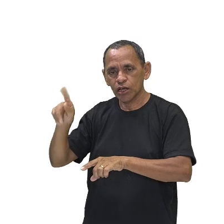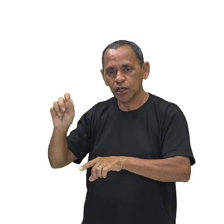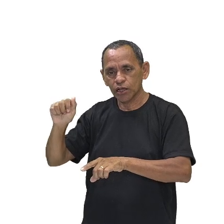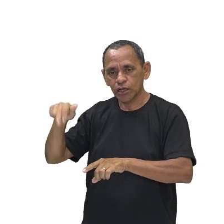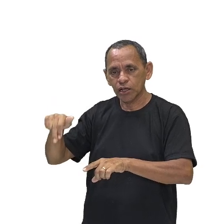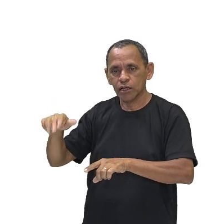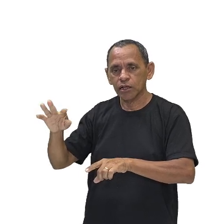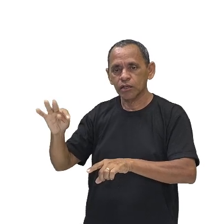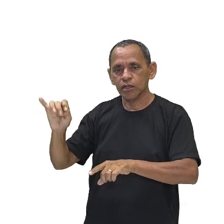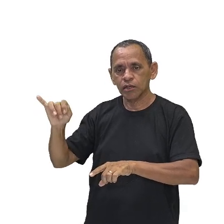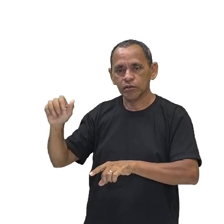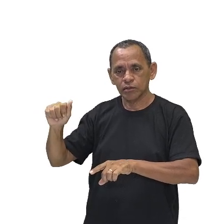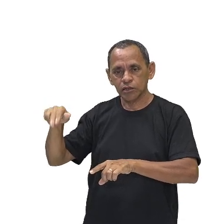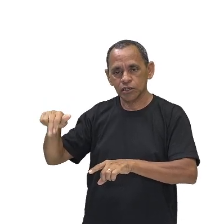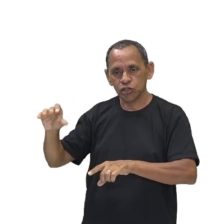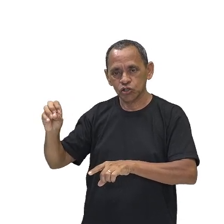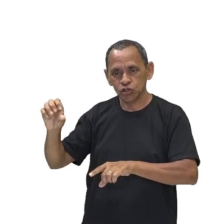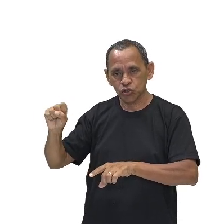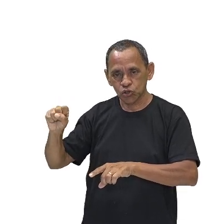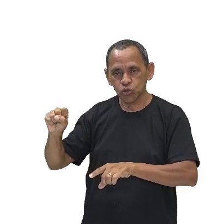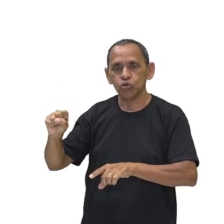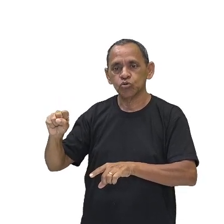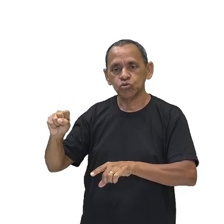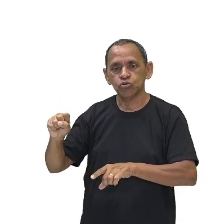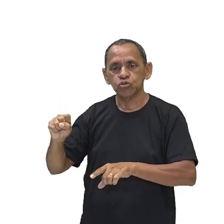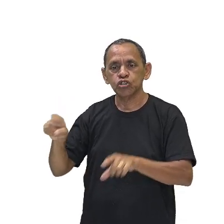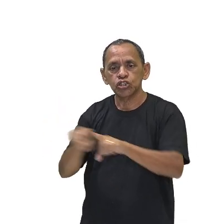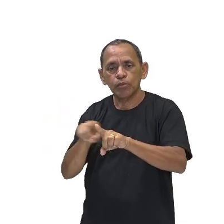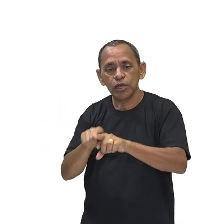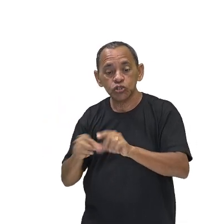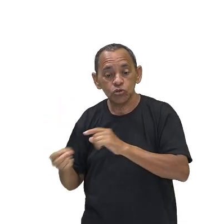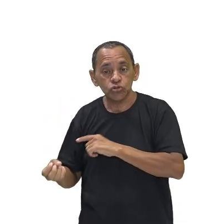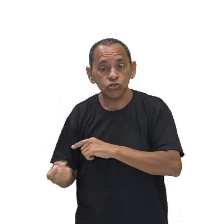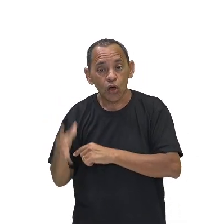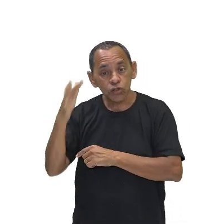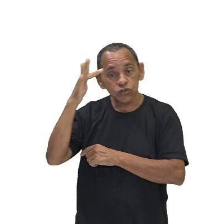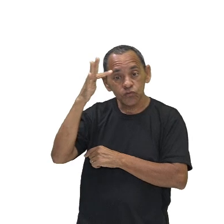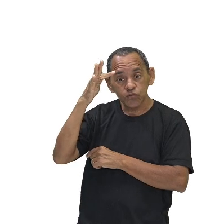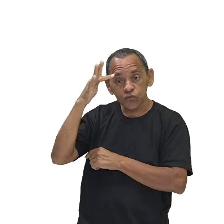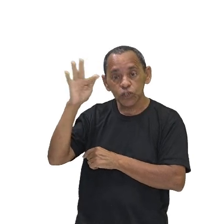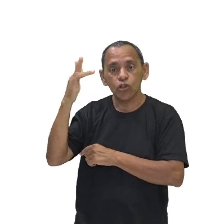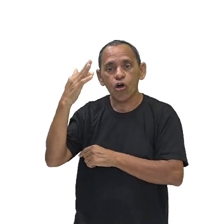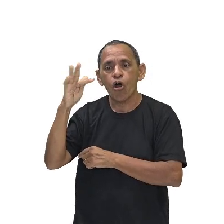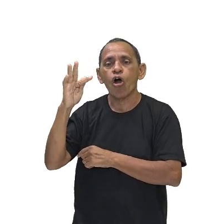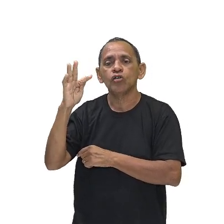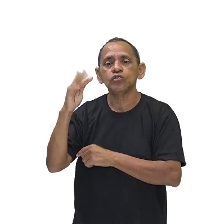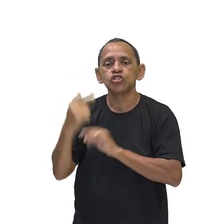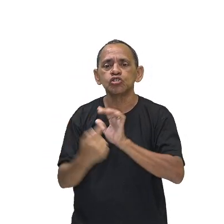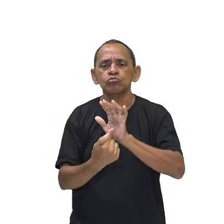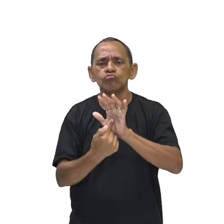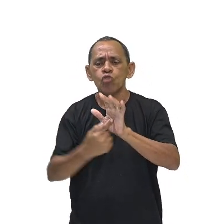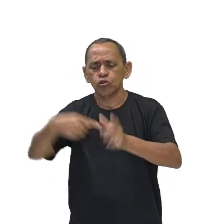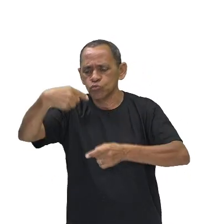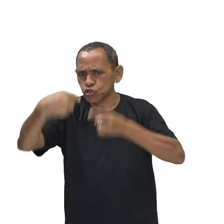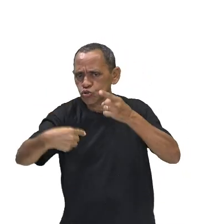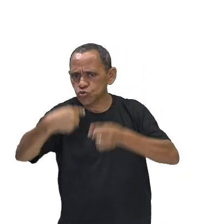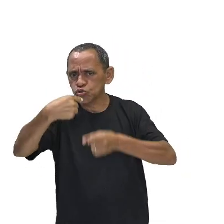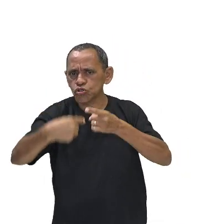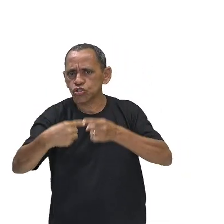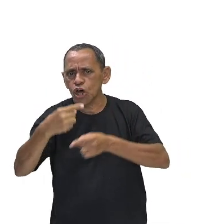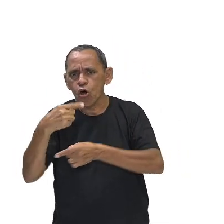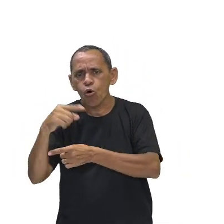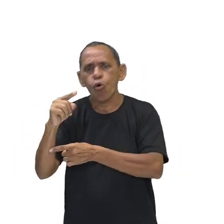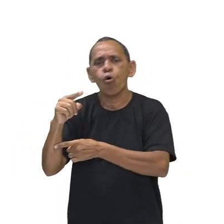são os neocantianos? São os novos, são filósofos que trazem para a discussão a